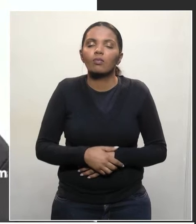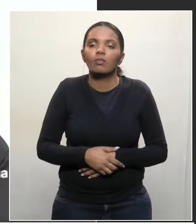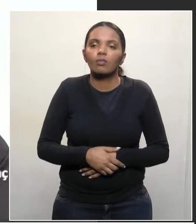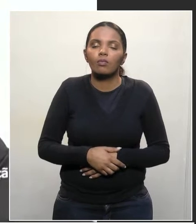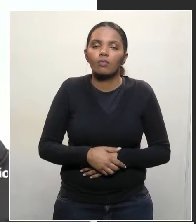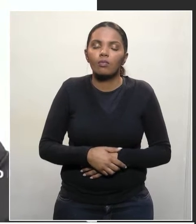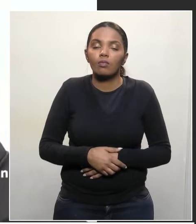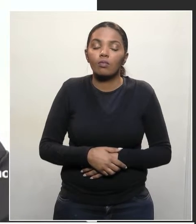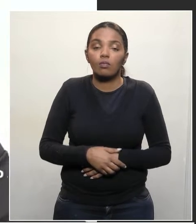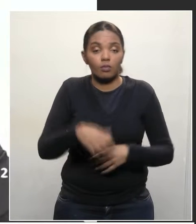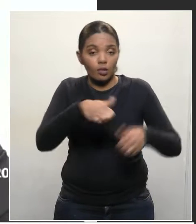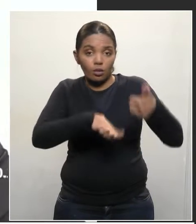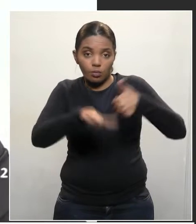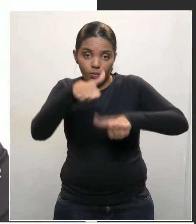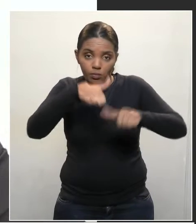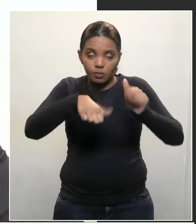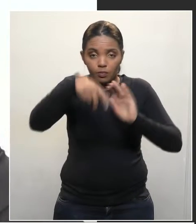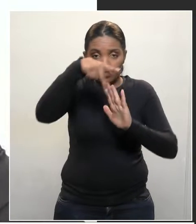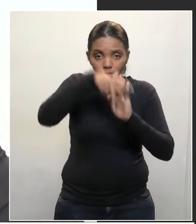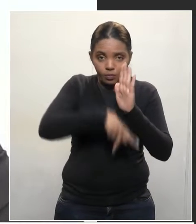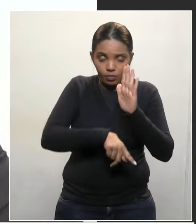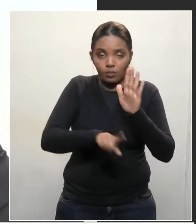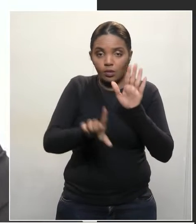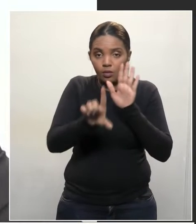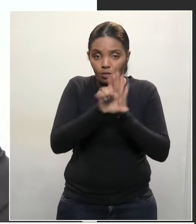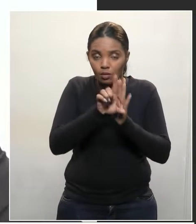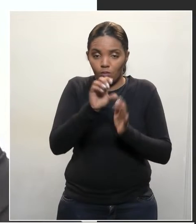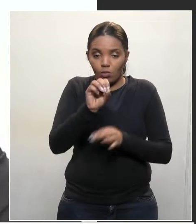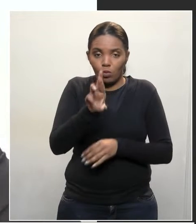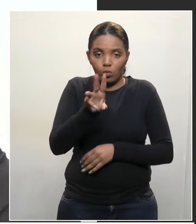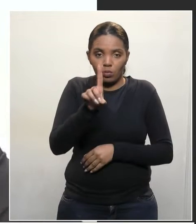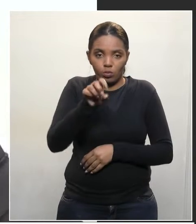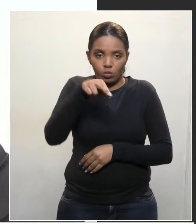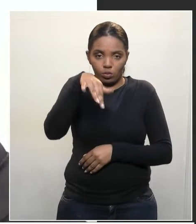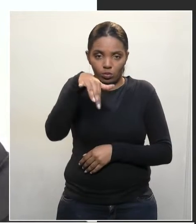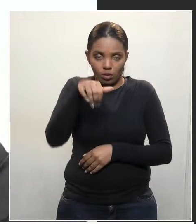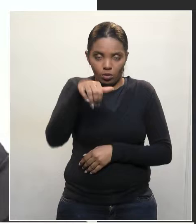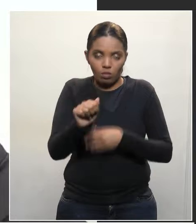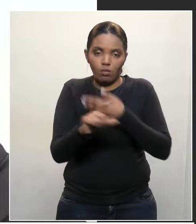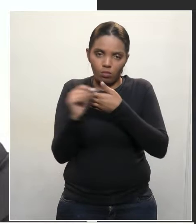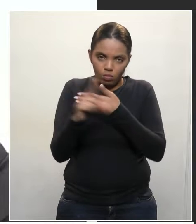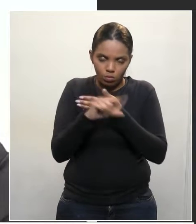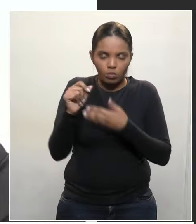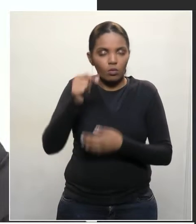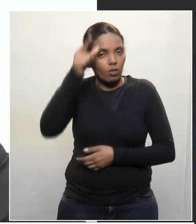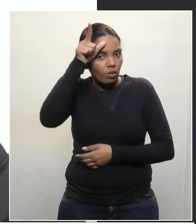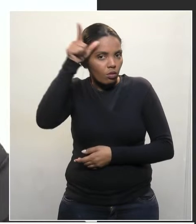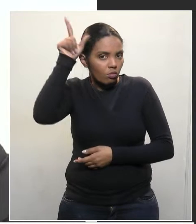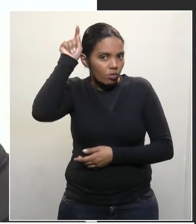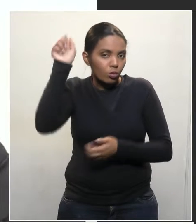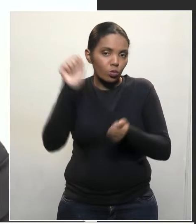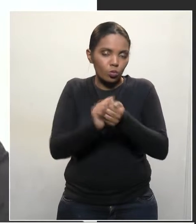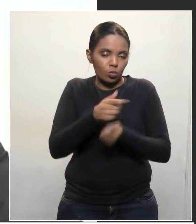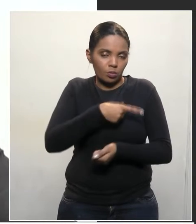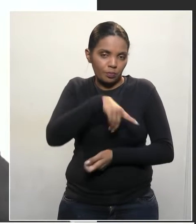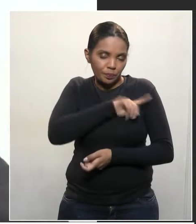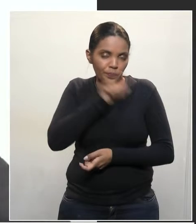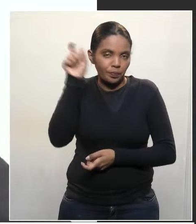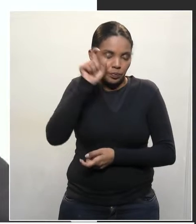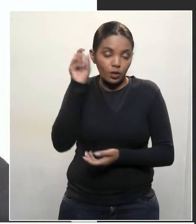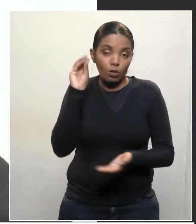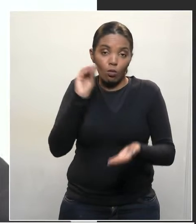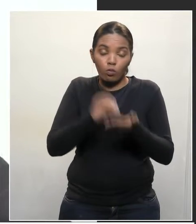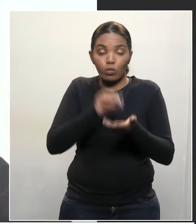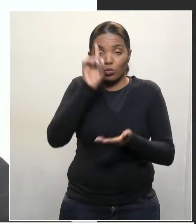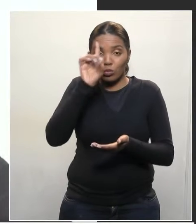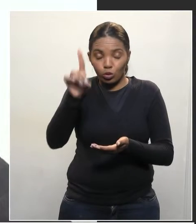A análise do projeto de lei ordinária dos deputados Coronel Li e Delegado Recalcate, que visa instituir o Dia do Militar Estadual